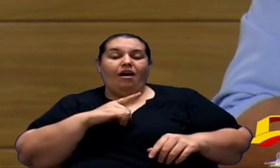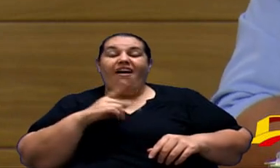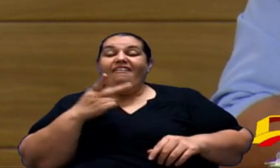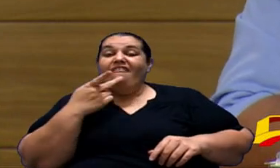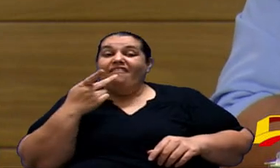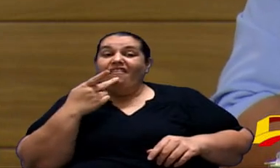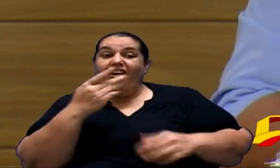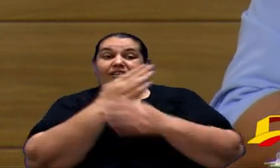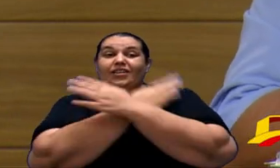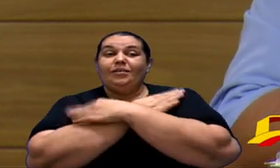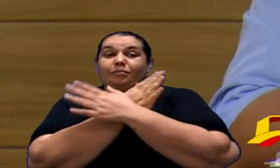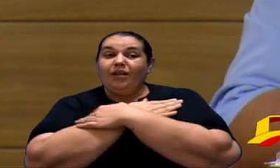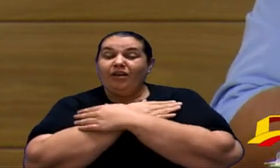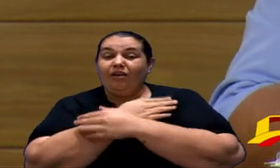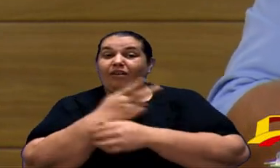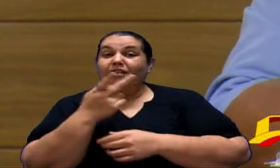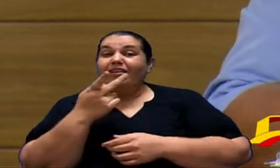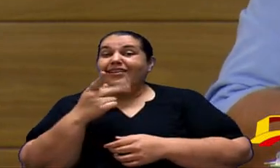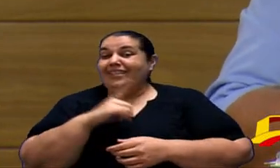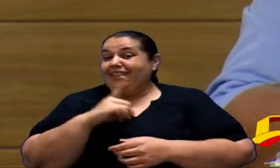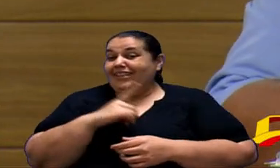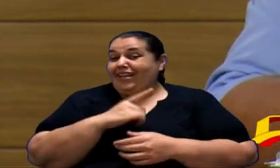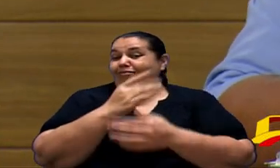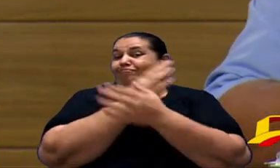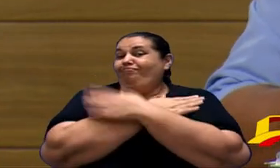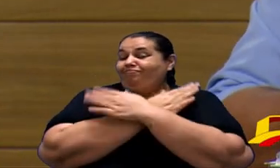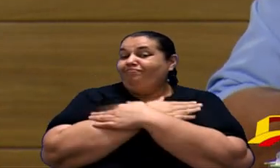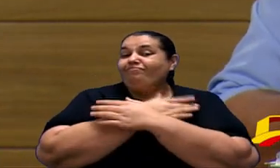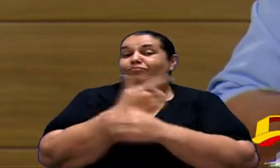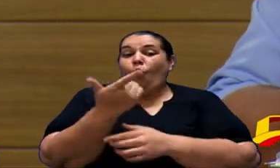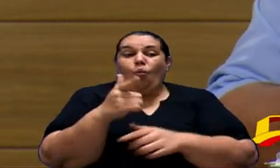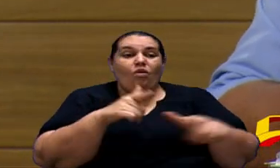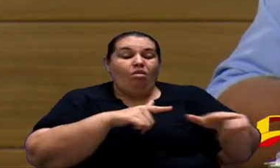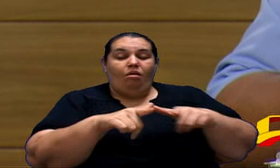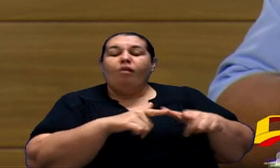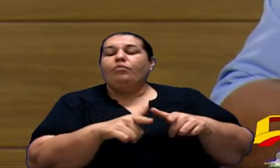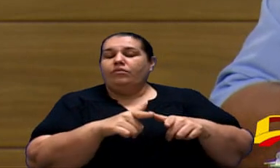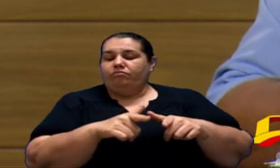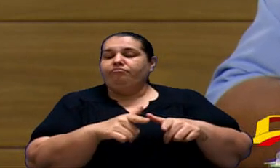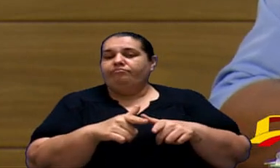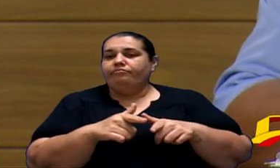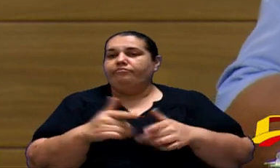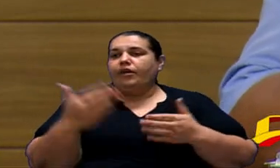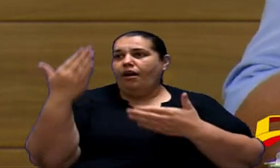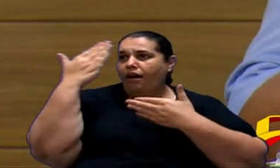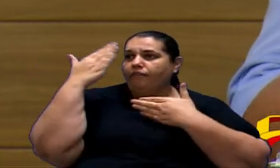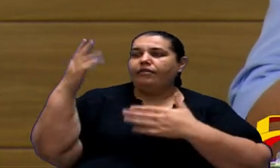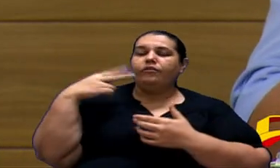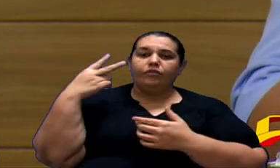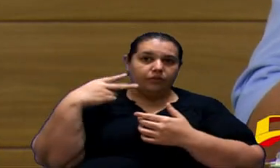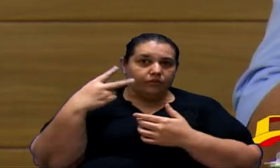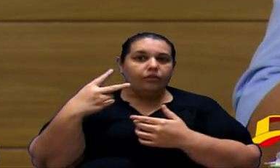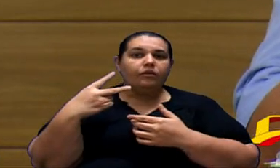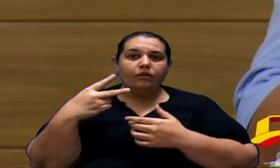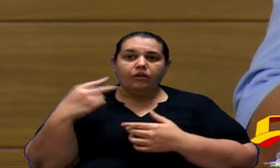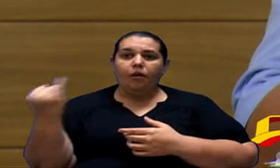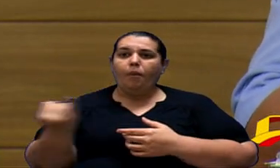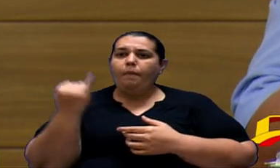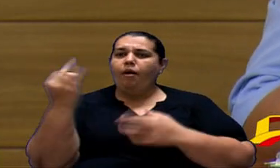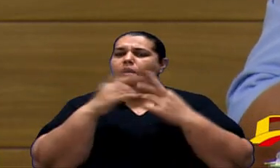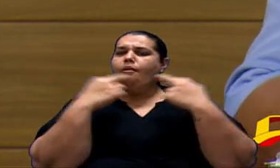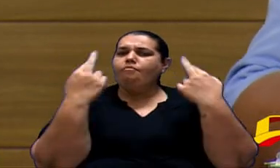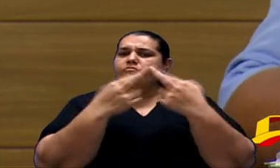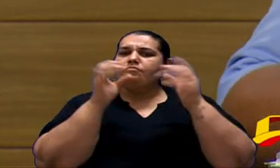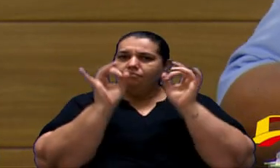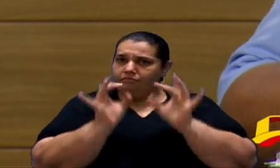desempregado e sabe a importância que é esse emprego então parabéns aos vereadores presentes e agradecer essa importante audiência